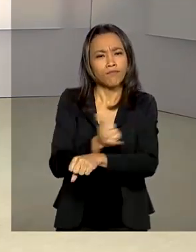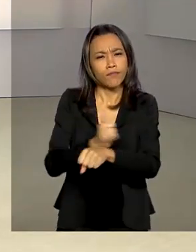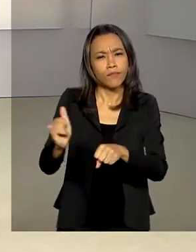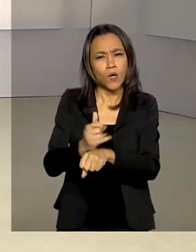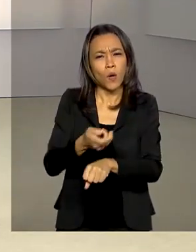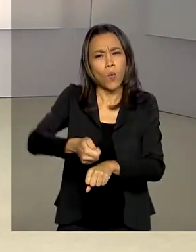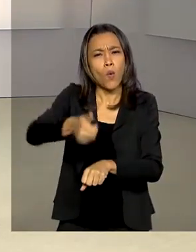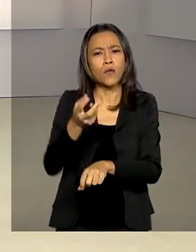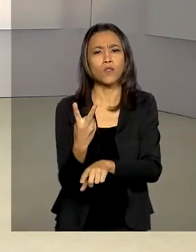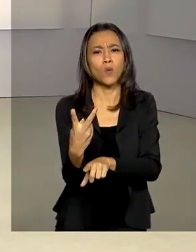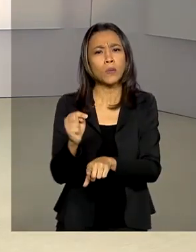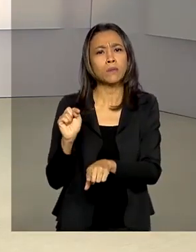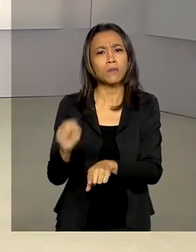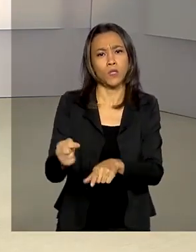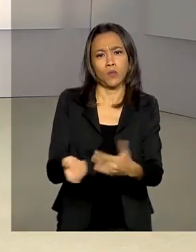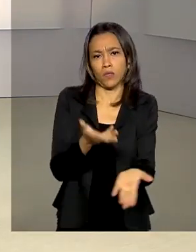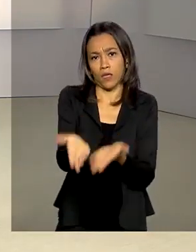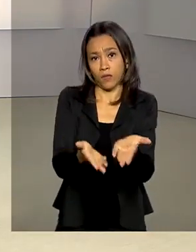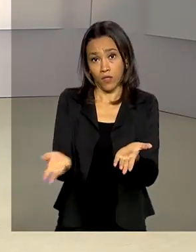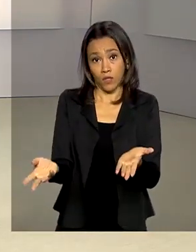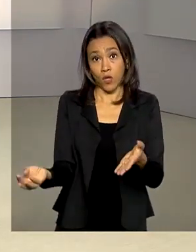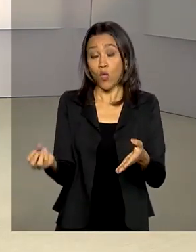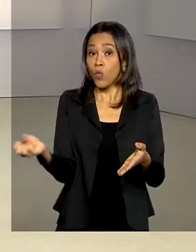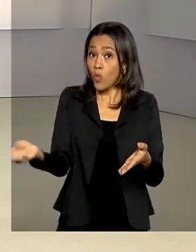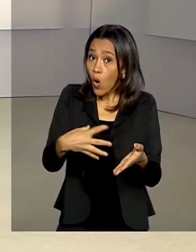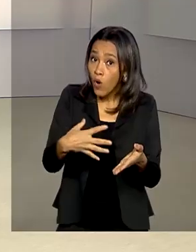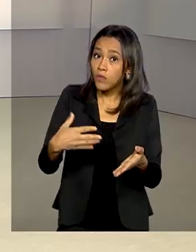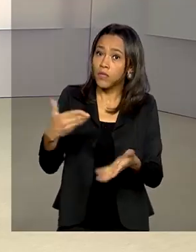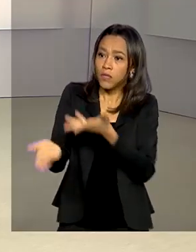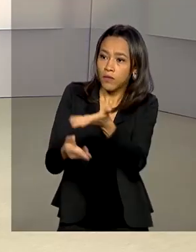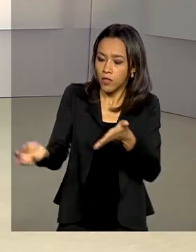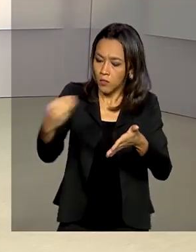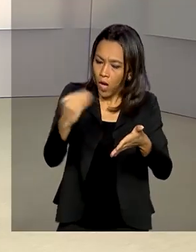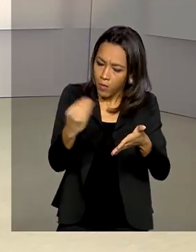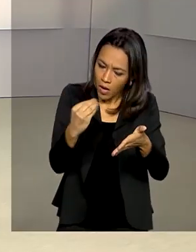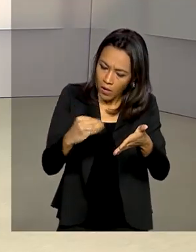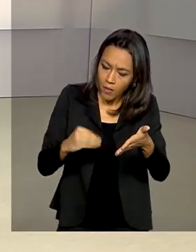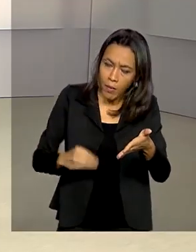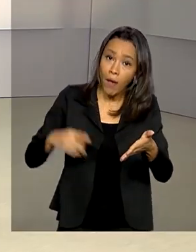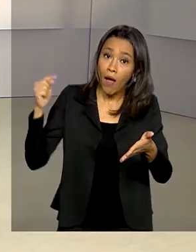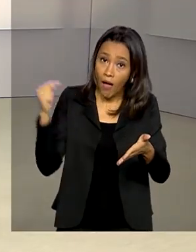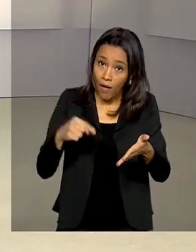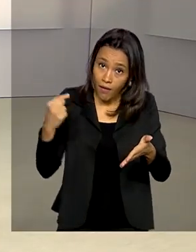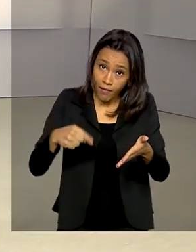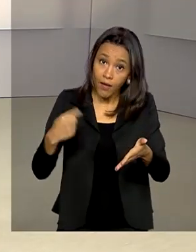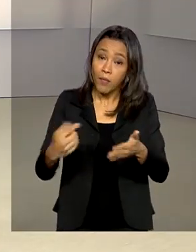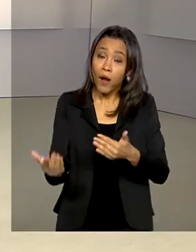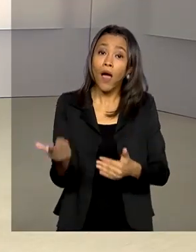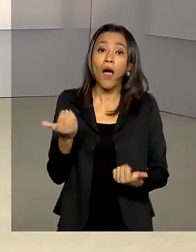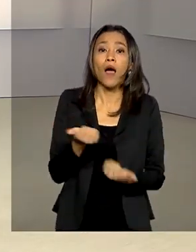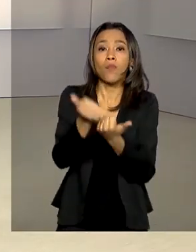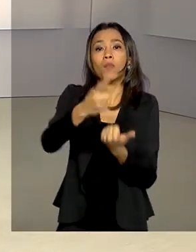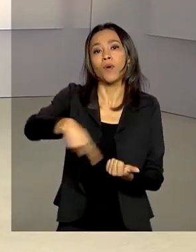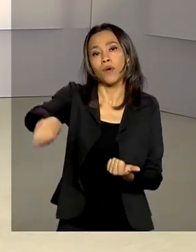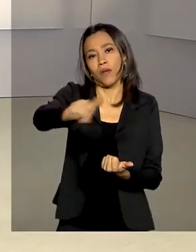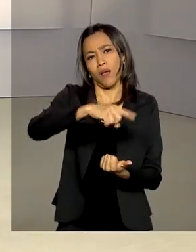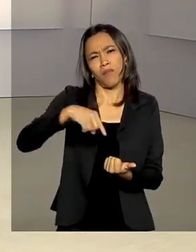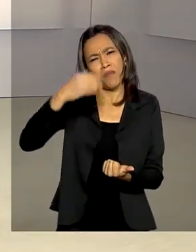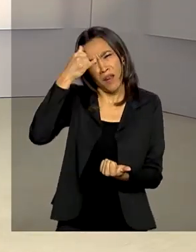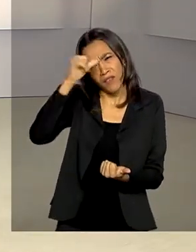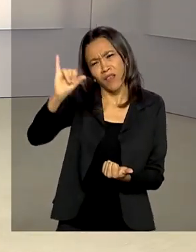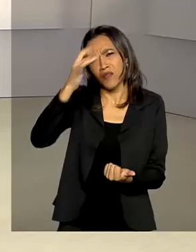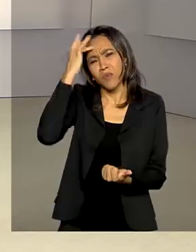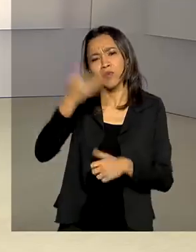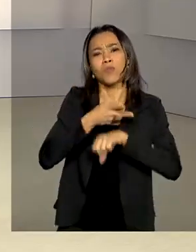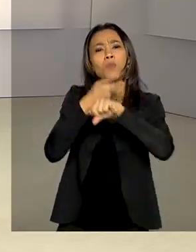digitais. A entrada dos novos serviços faz parte das ações de enfrentamento à pandemia do novo coronavírus para evitar que as